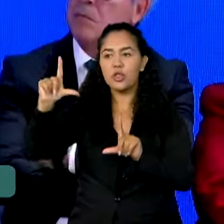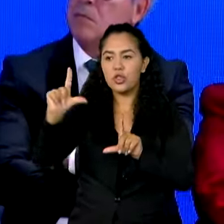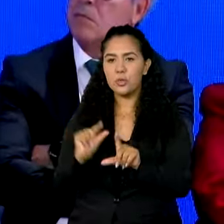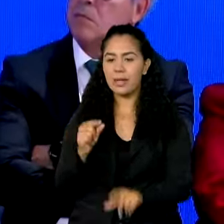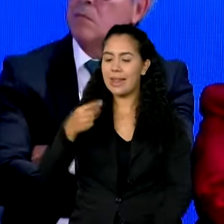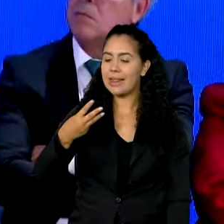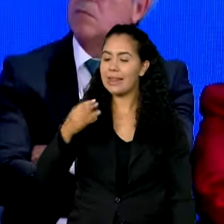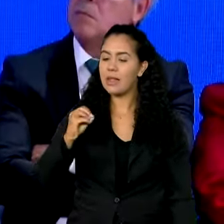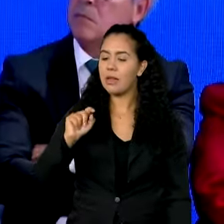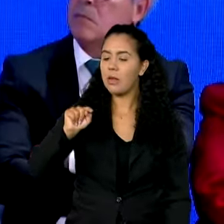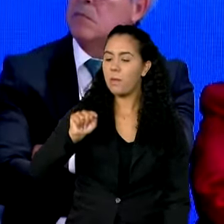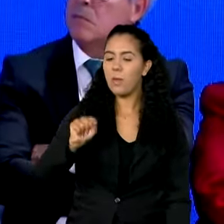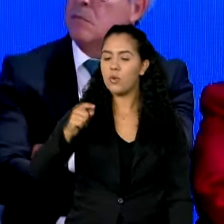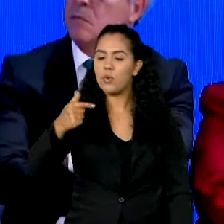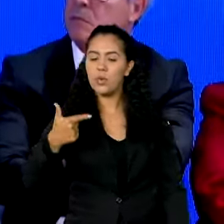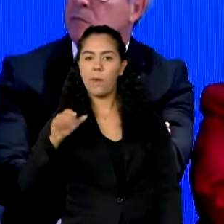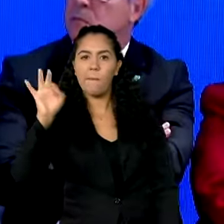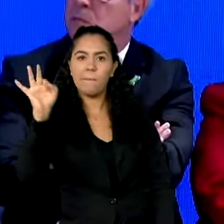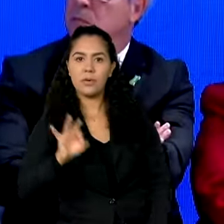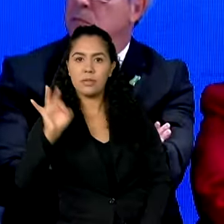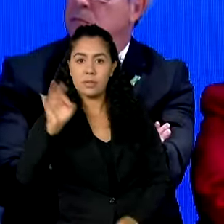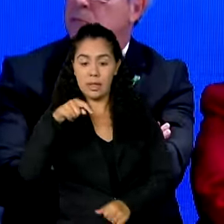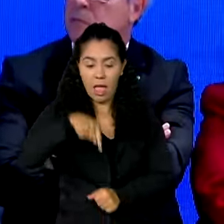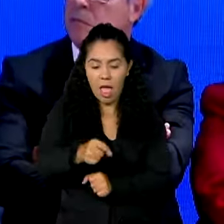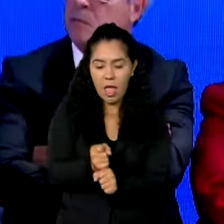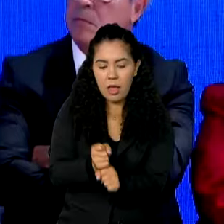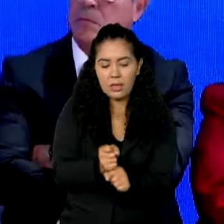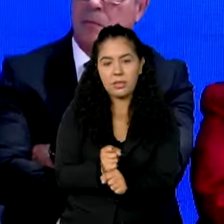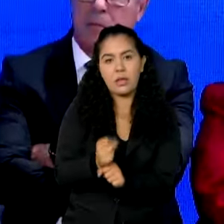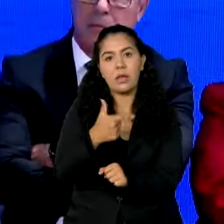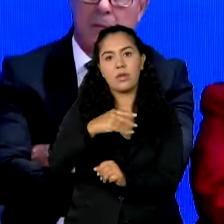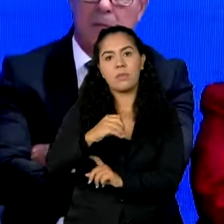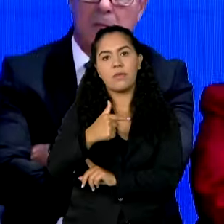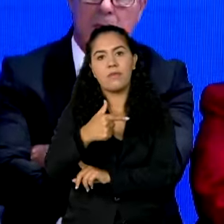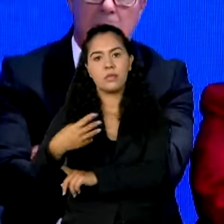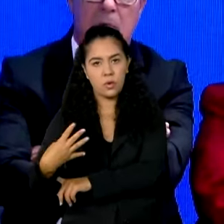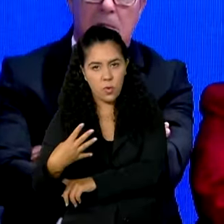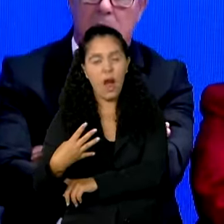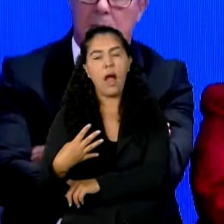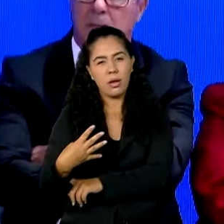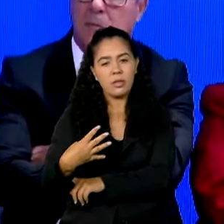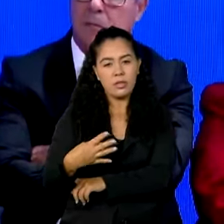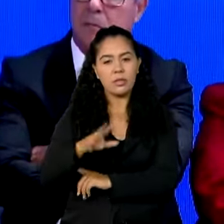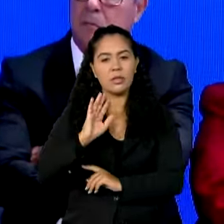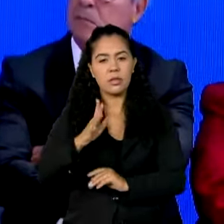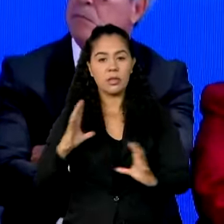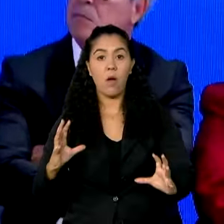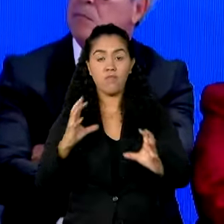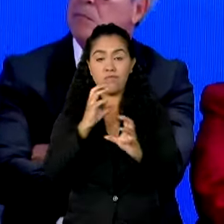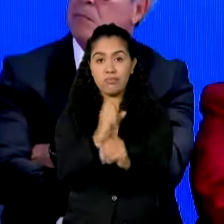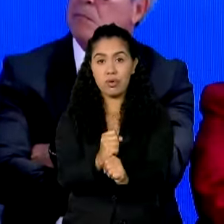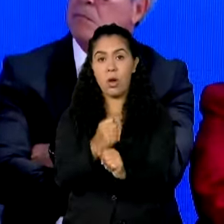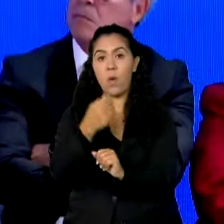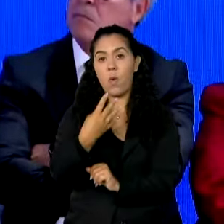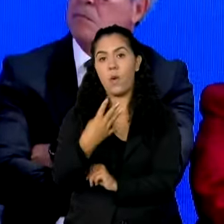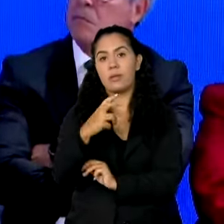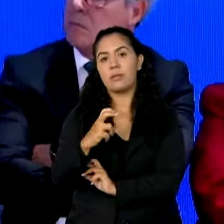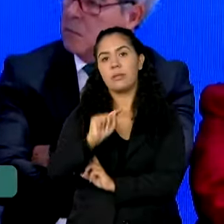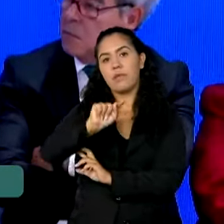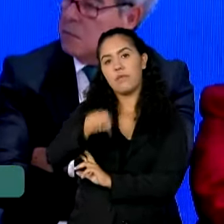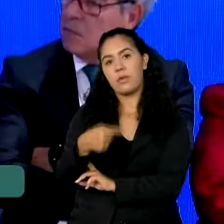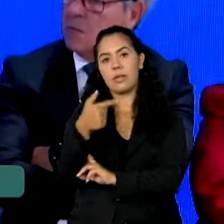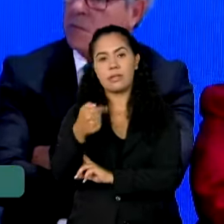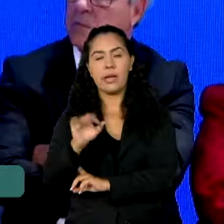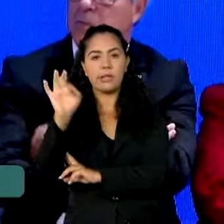,2% esse ano de 2024, no acumulado 45,7